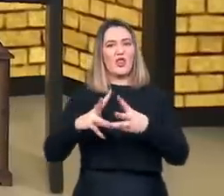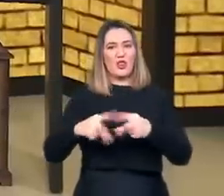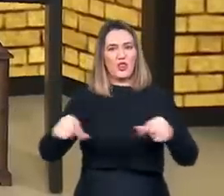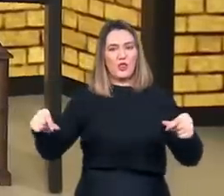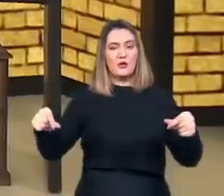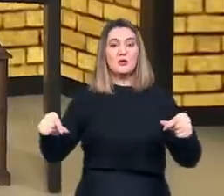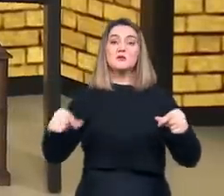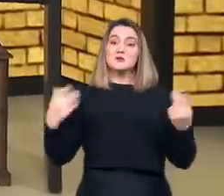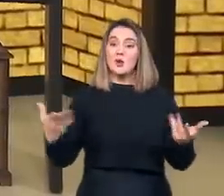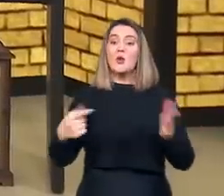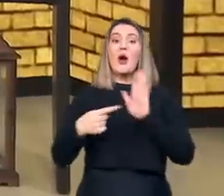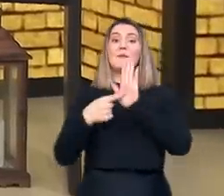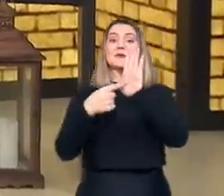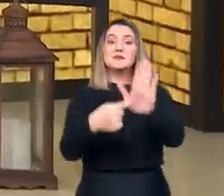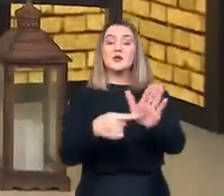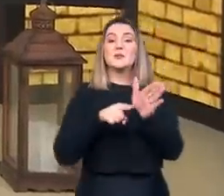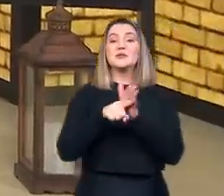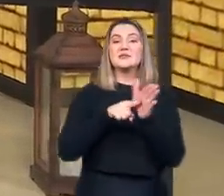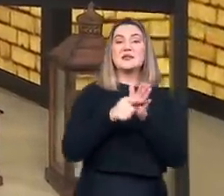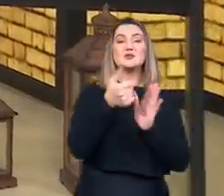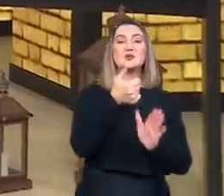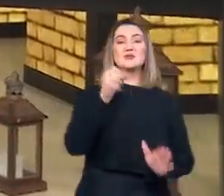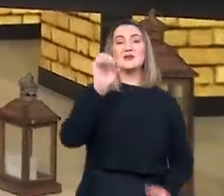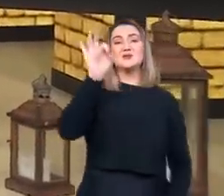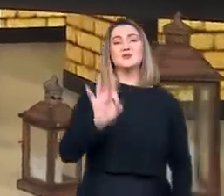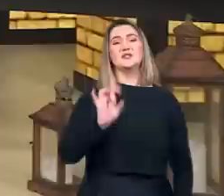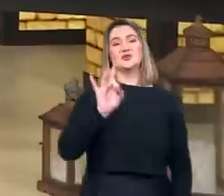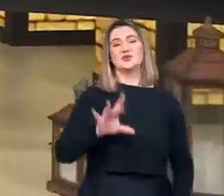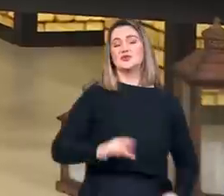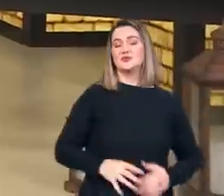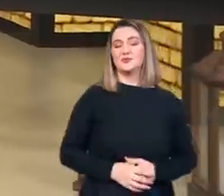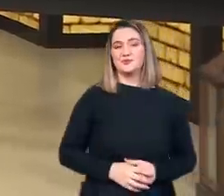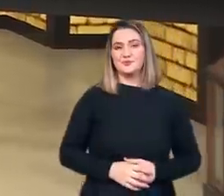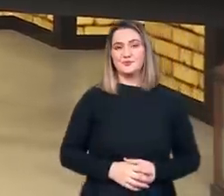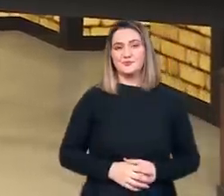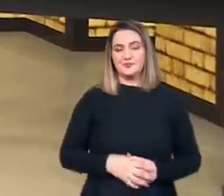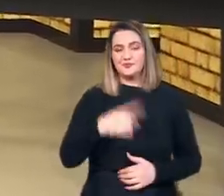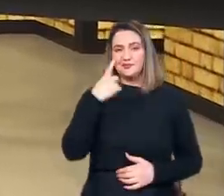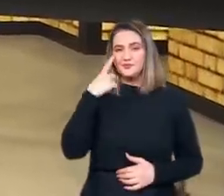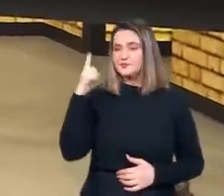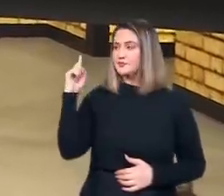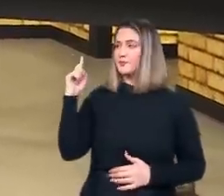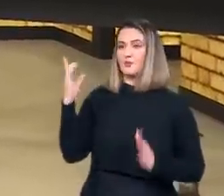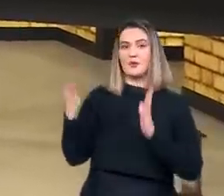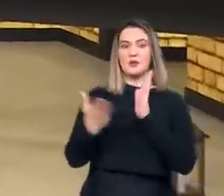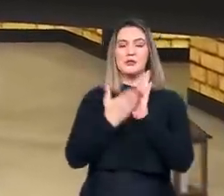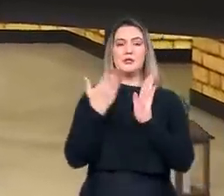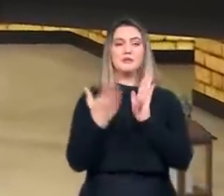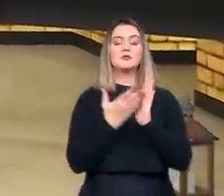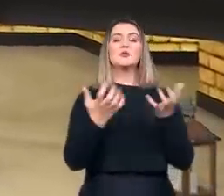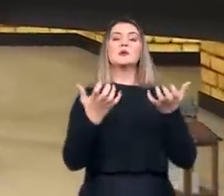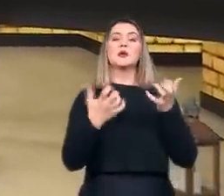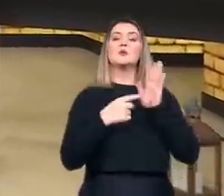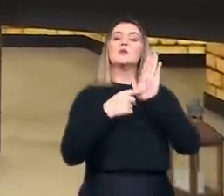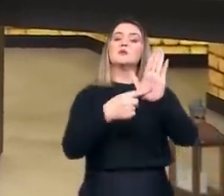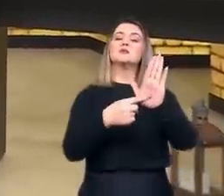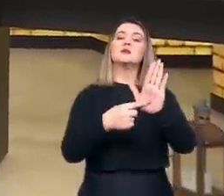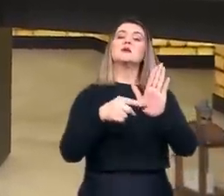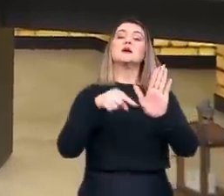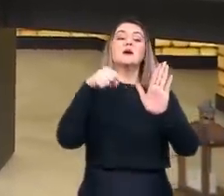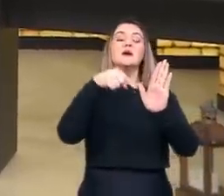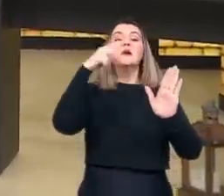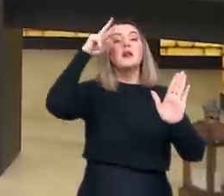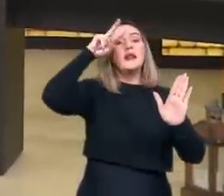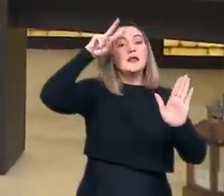foi produzido. Eu vou colocar algo aqui na tela e você vai entender. Esse livro aqui, que eu quero chamar a atenção porque é um livro muito